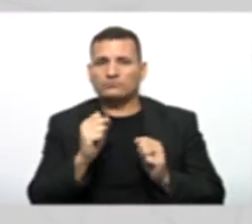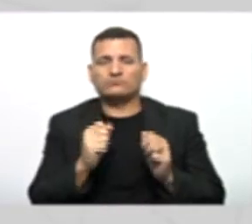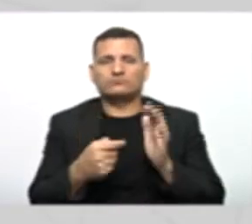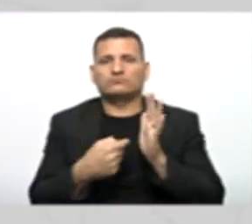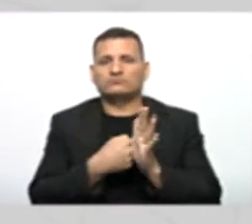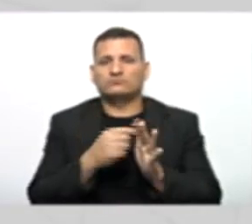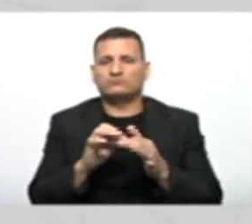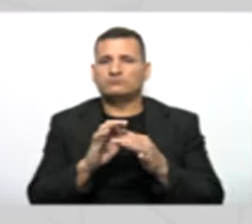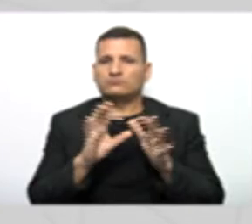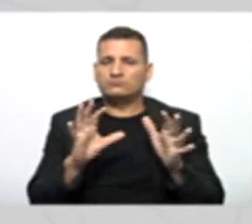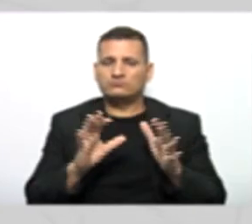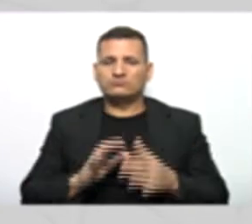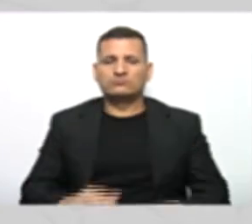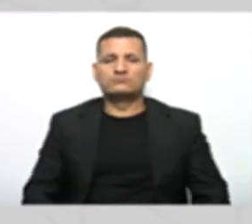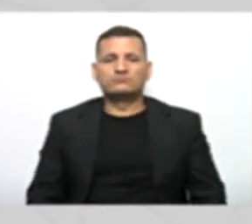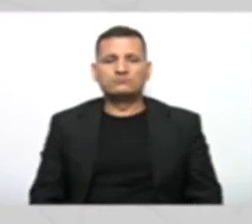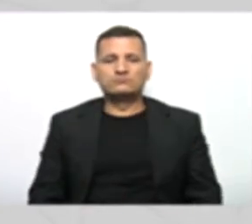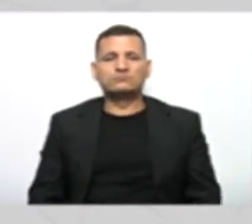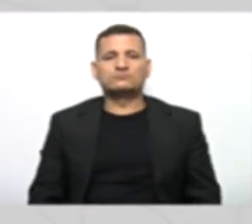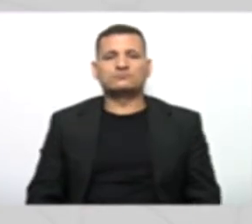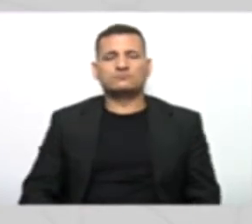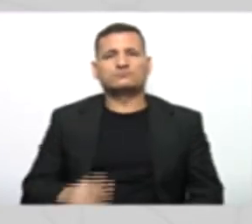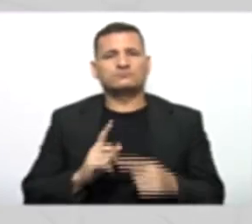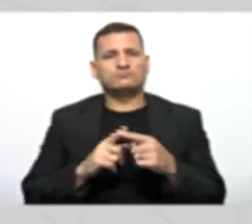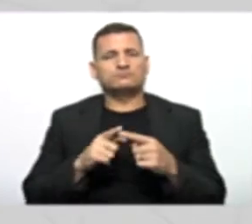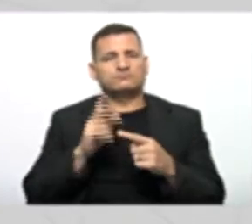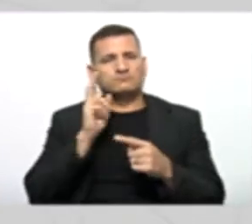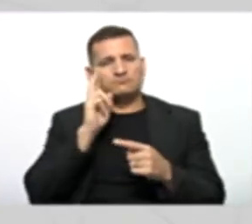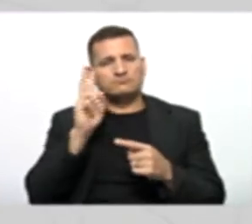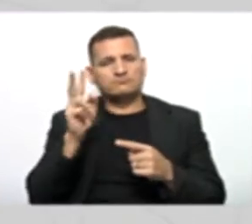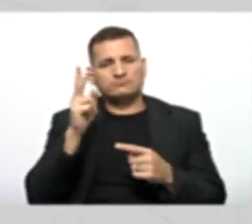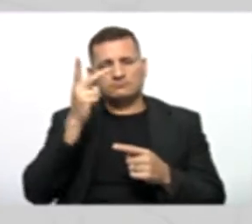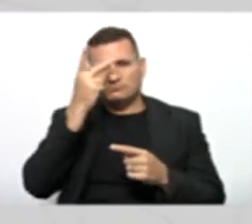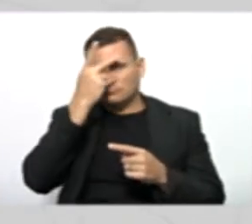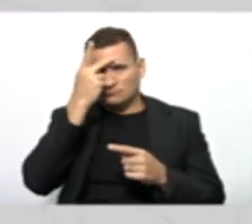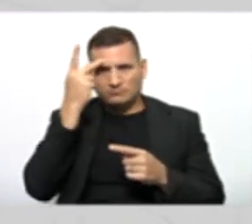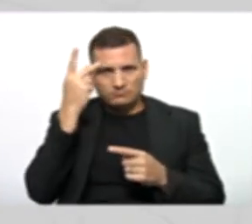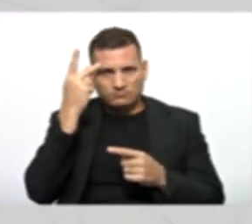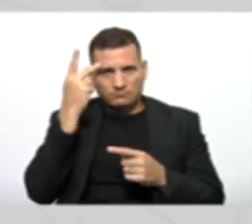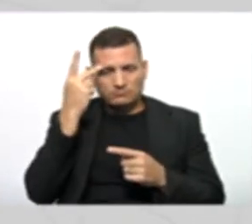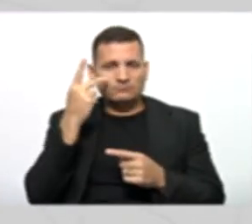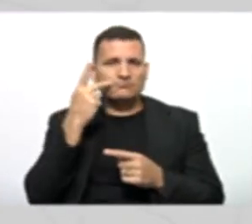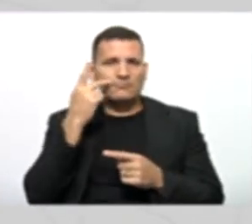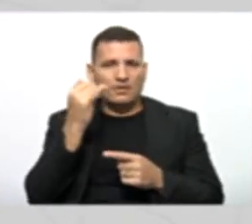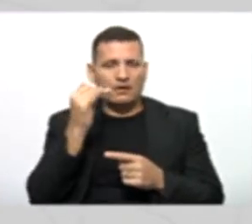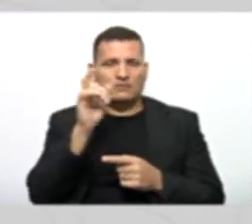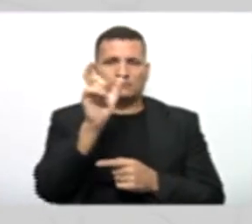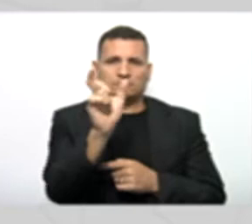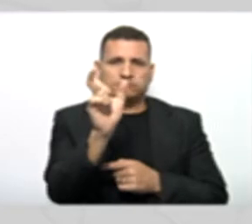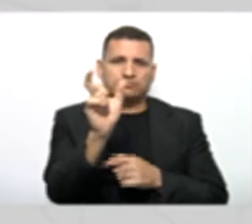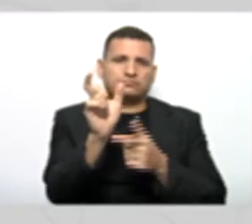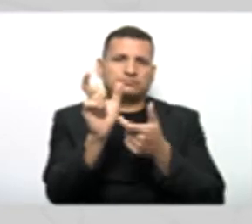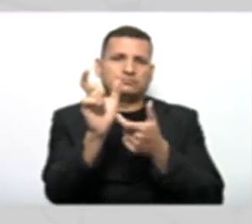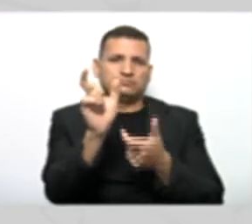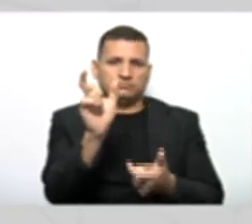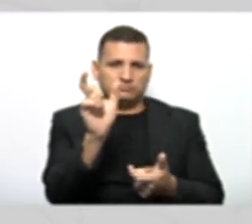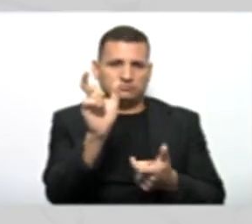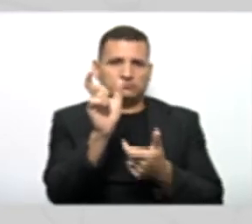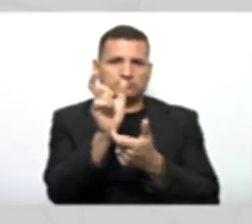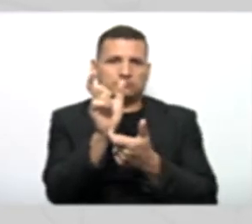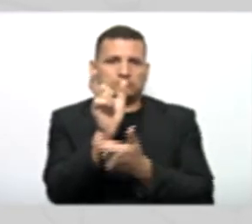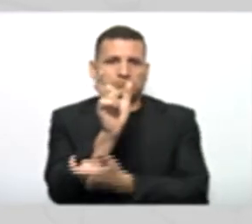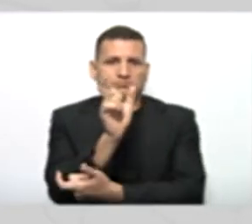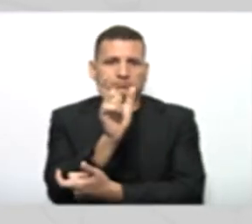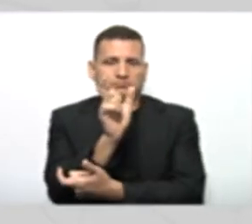que ficou bem tranquilo. Quando a gente olha para o quadro, né? Pessoa é o classe pai, que as demais ali estão herdando